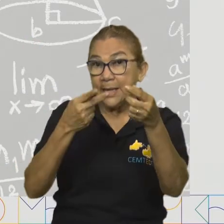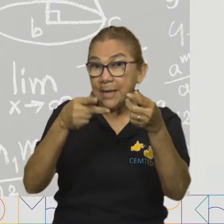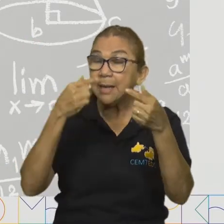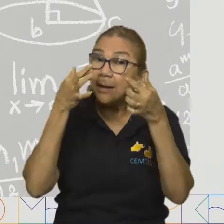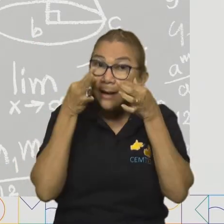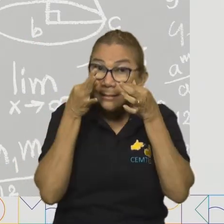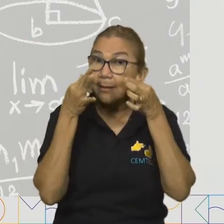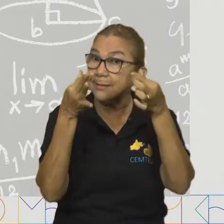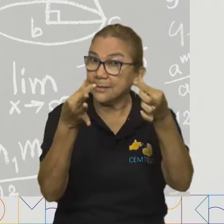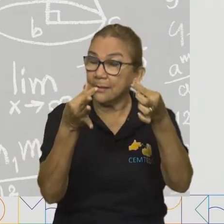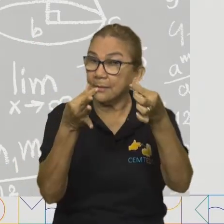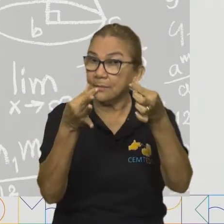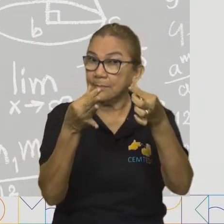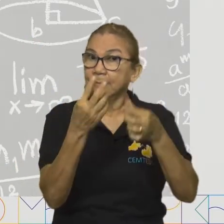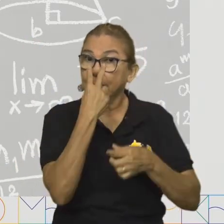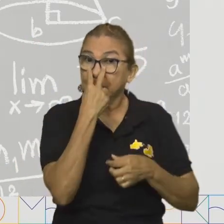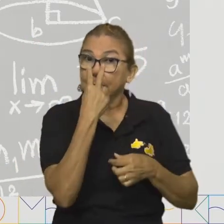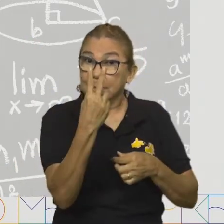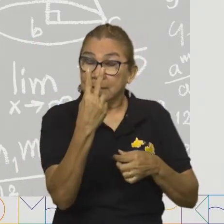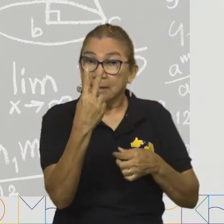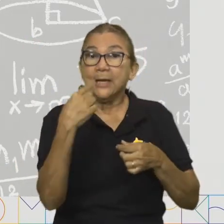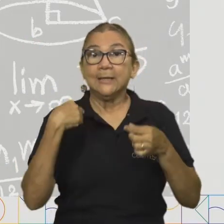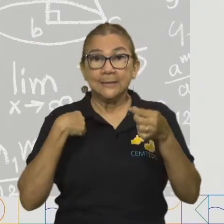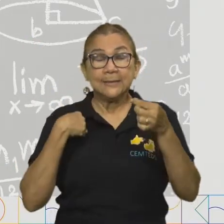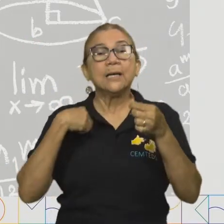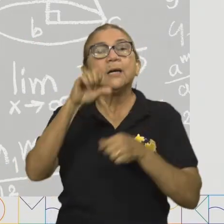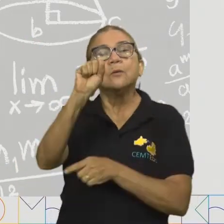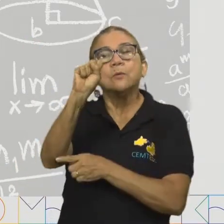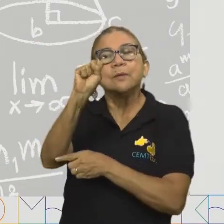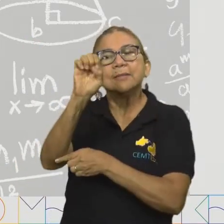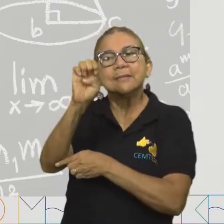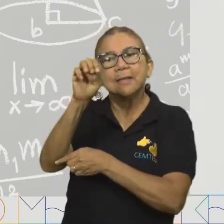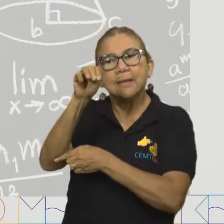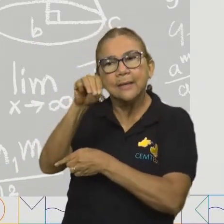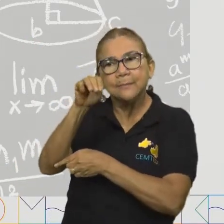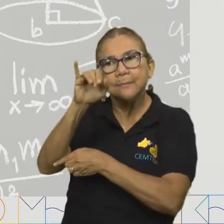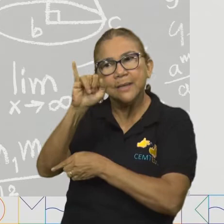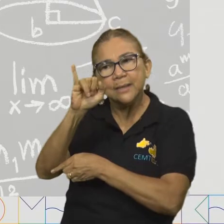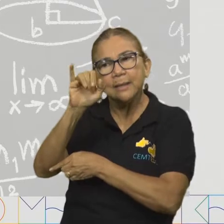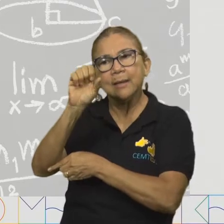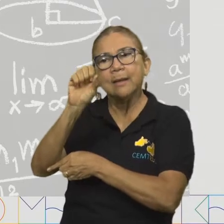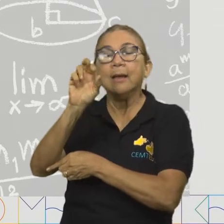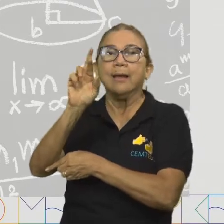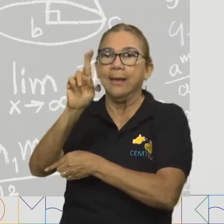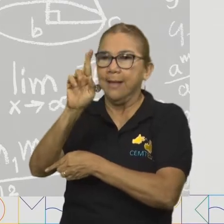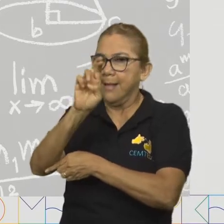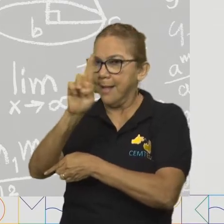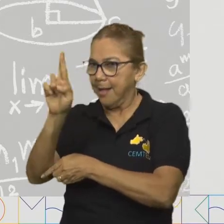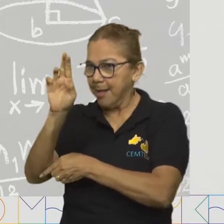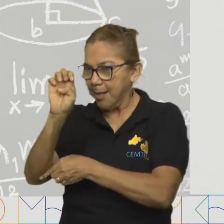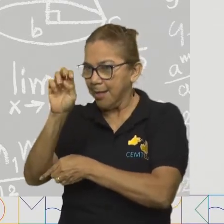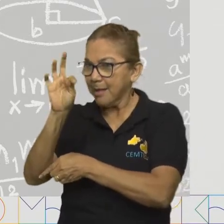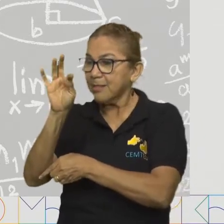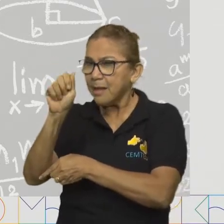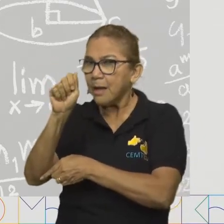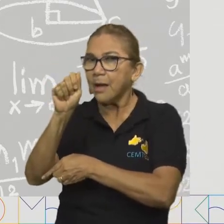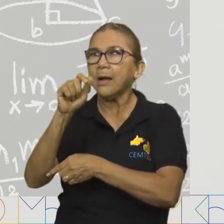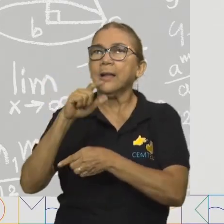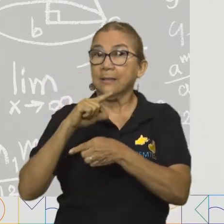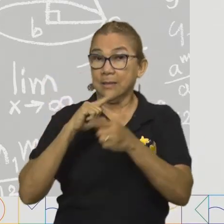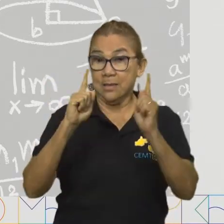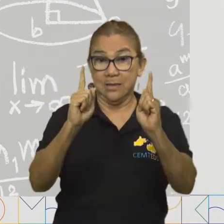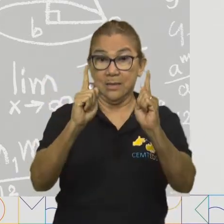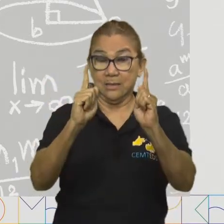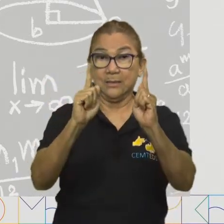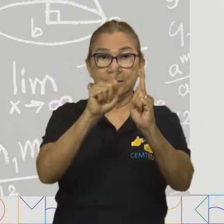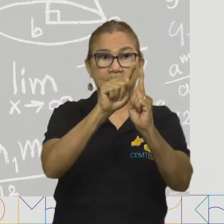Infinitas. Muito bom, continue prestando atenção. Fiquem atentos, tá bom? A semirreta, ela se escreve com uma seta